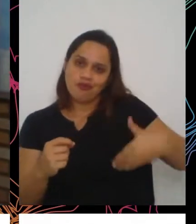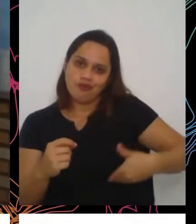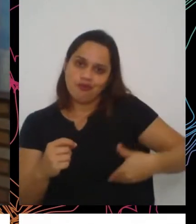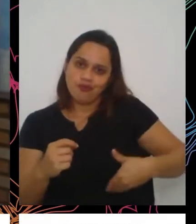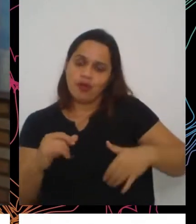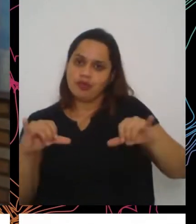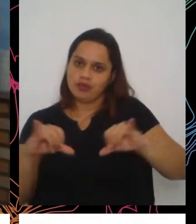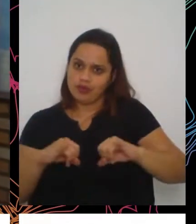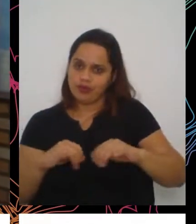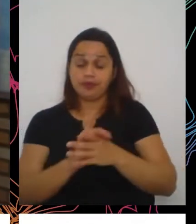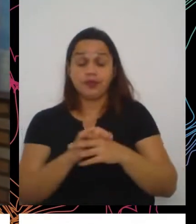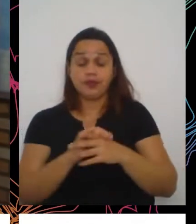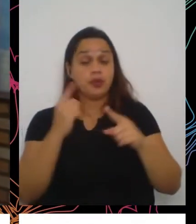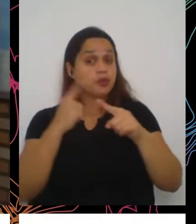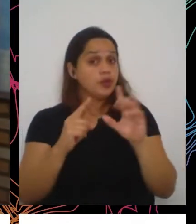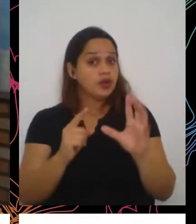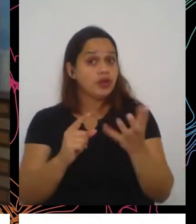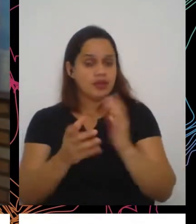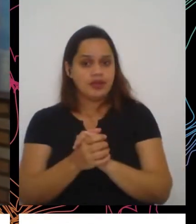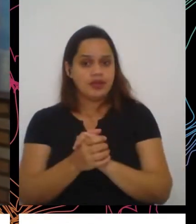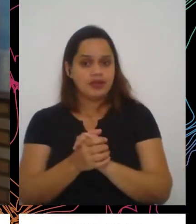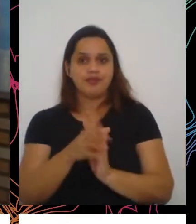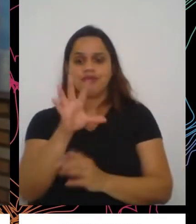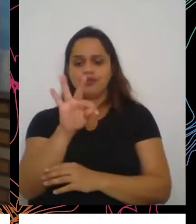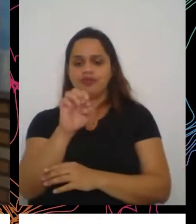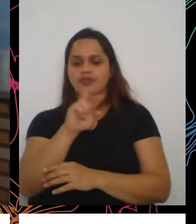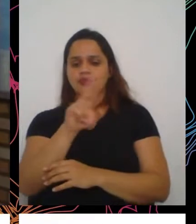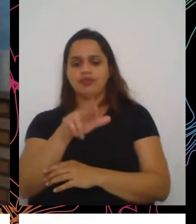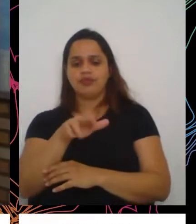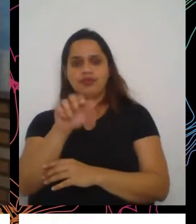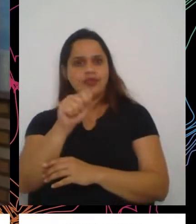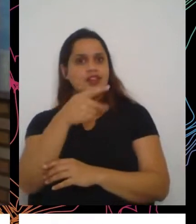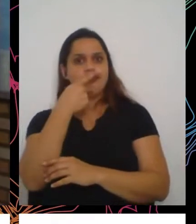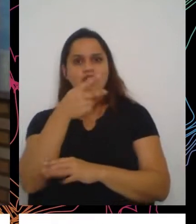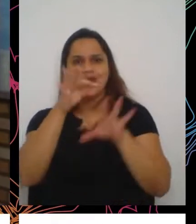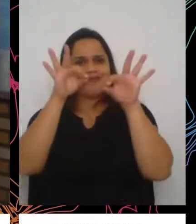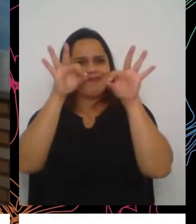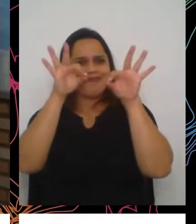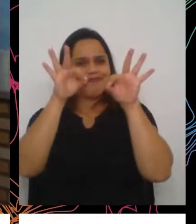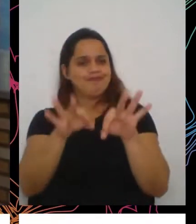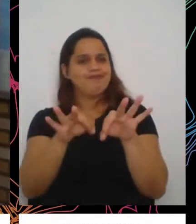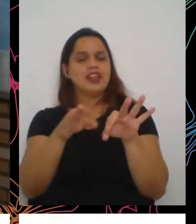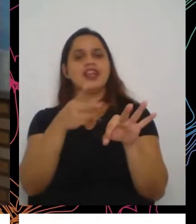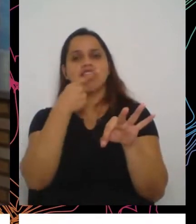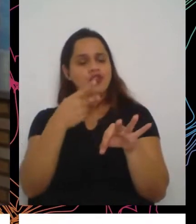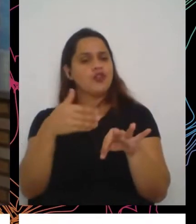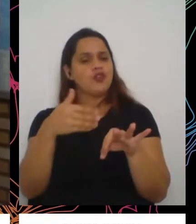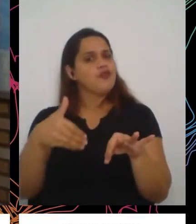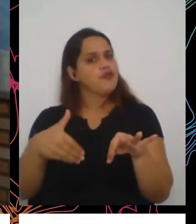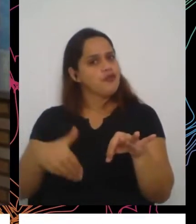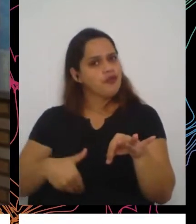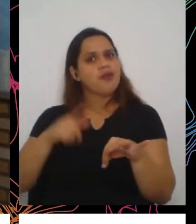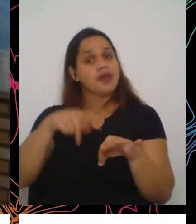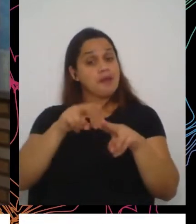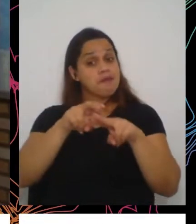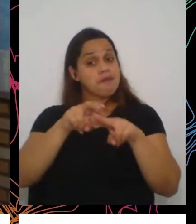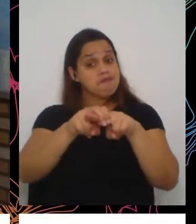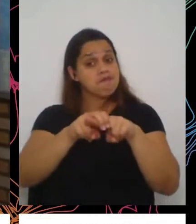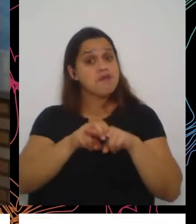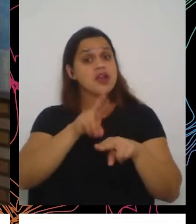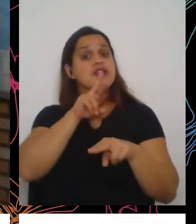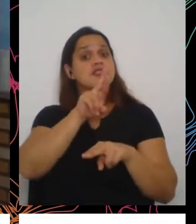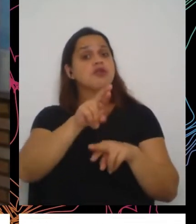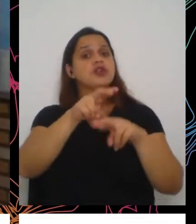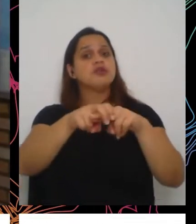acontece? A Tereza foi cirúrgica ao afirmar que a fome é um fenômeno político. Não é natural,